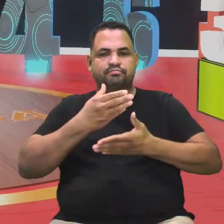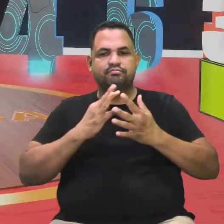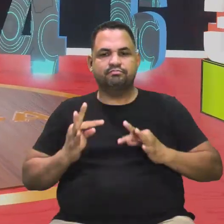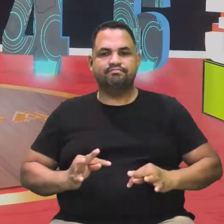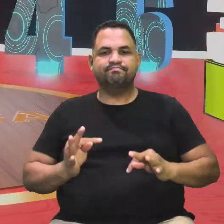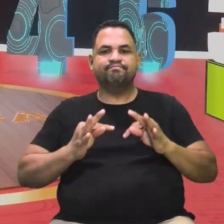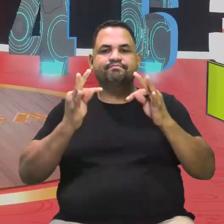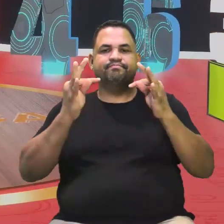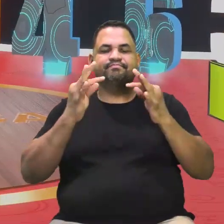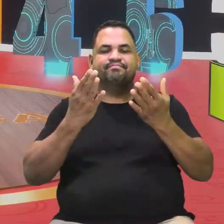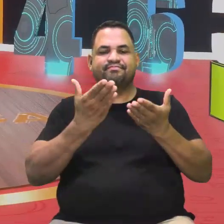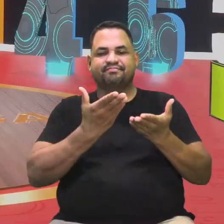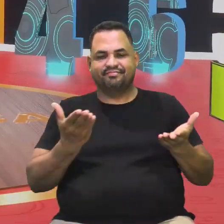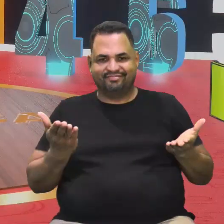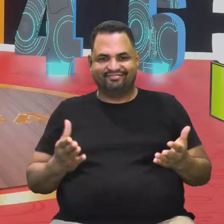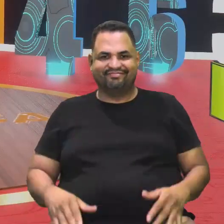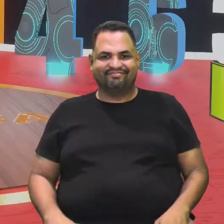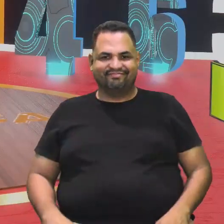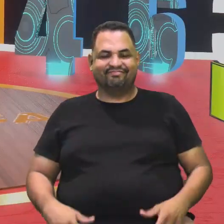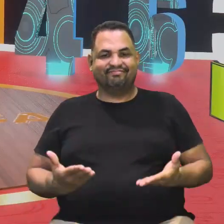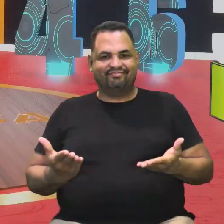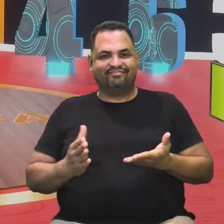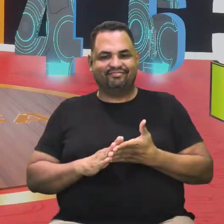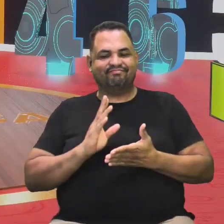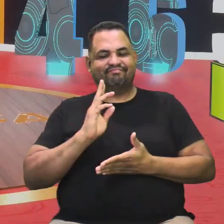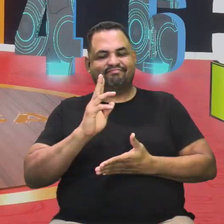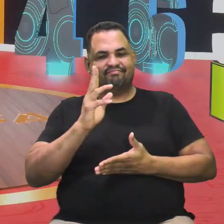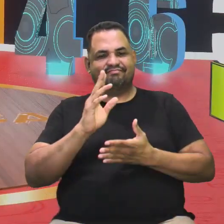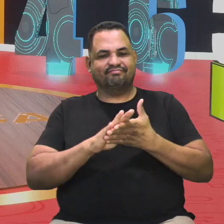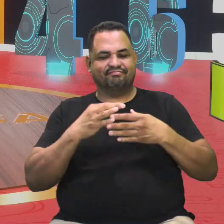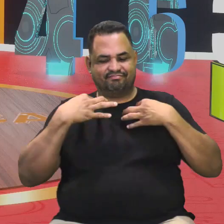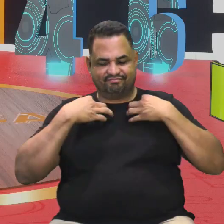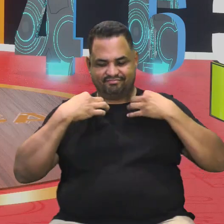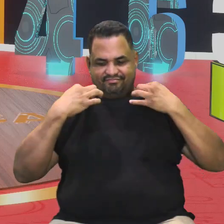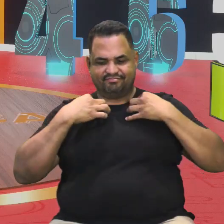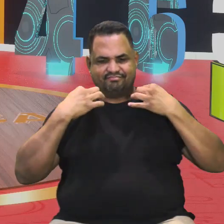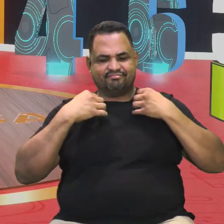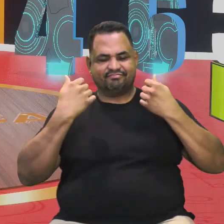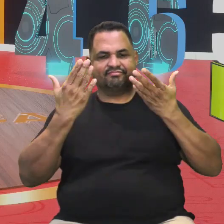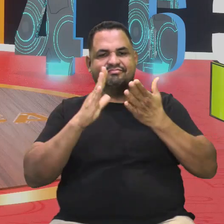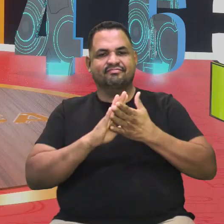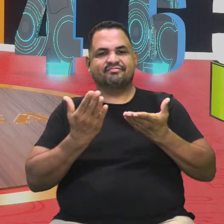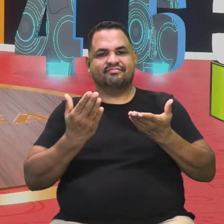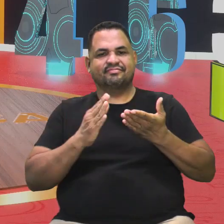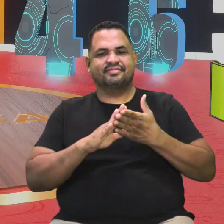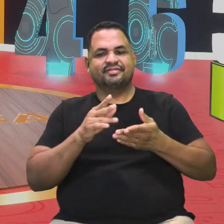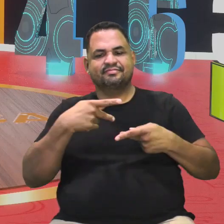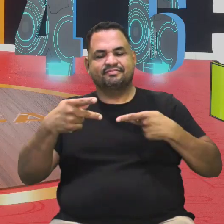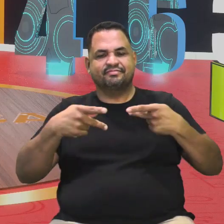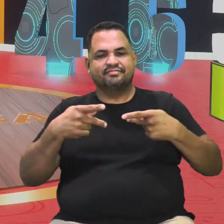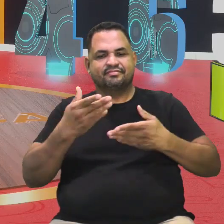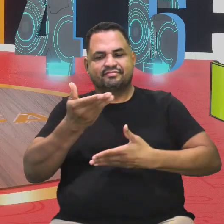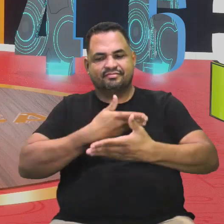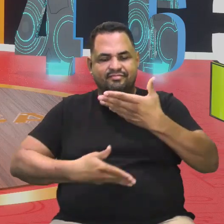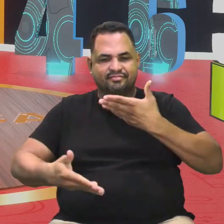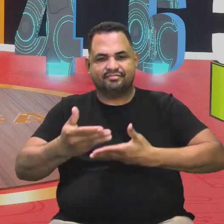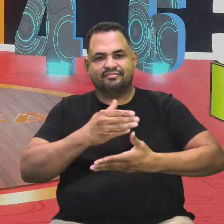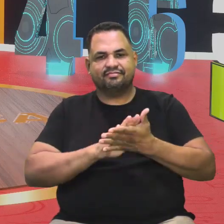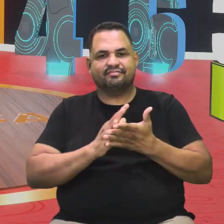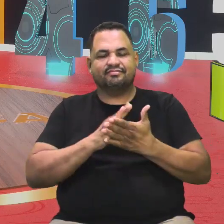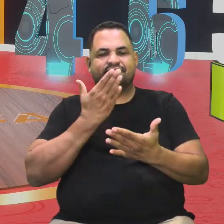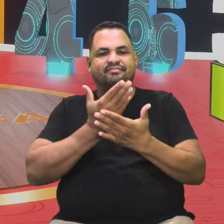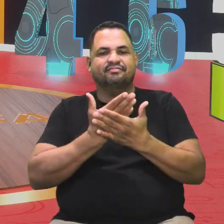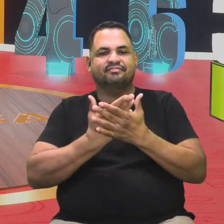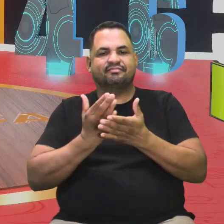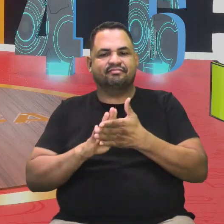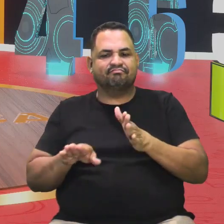tecnológica. É assim que a gente vem sempre, né? Vestindo a camisa do nosso projeto, da nossa mediação, que as